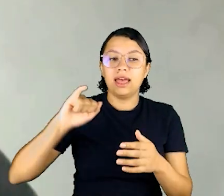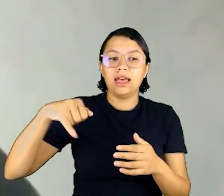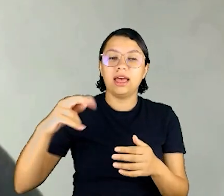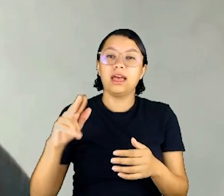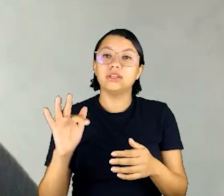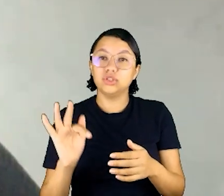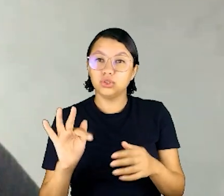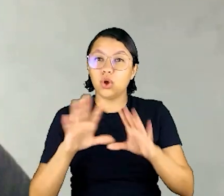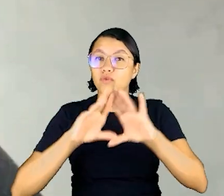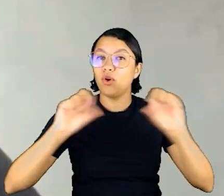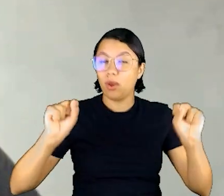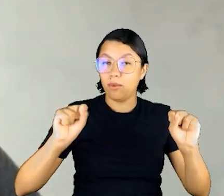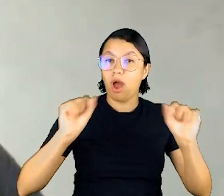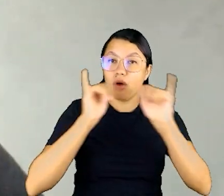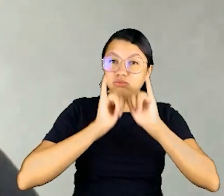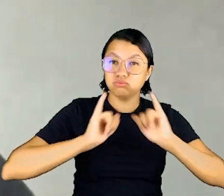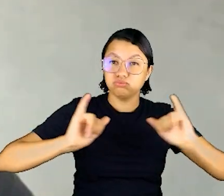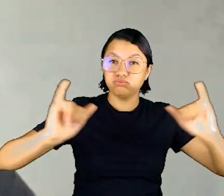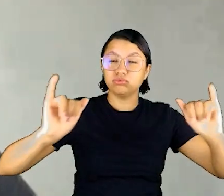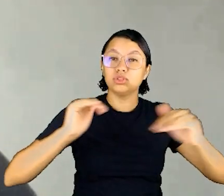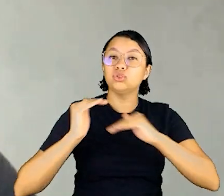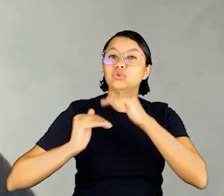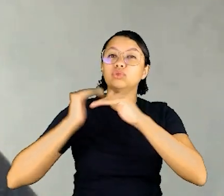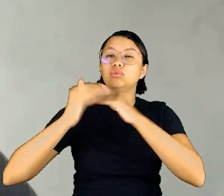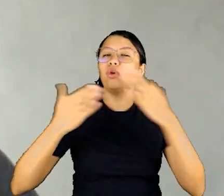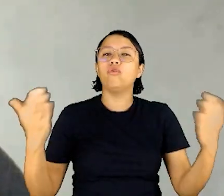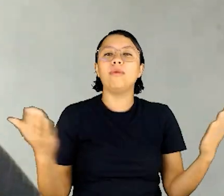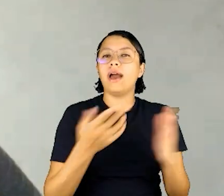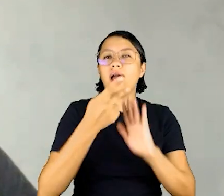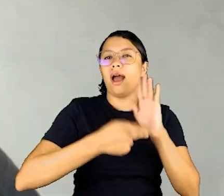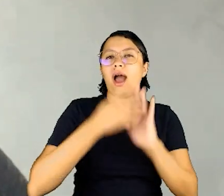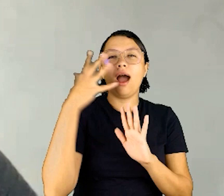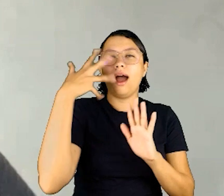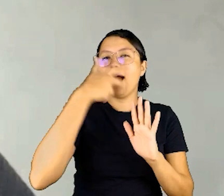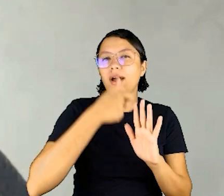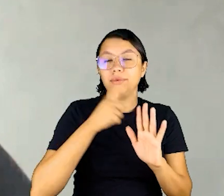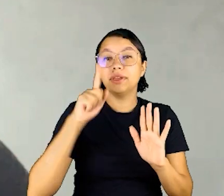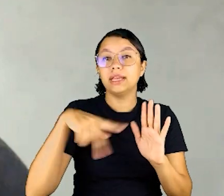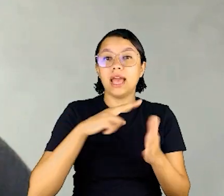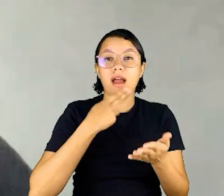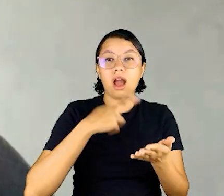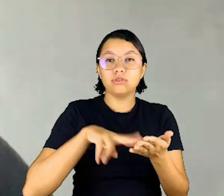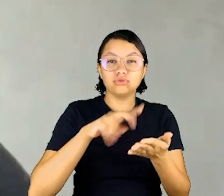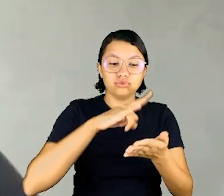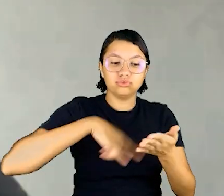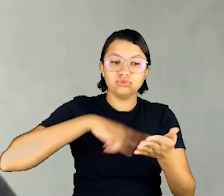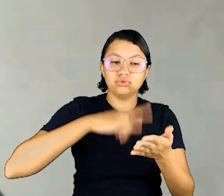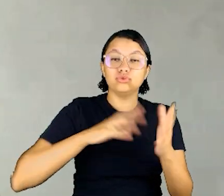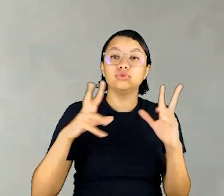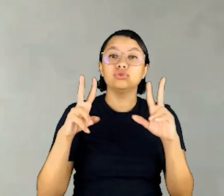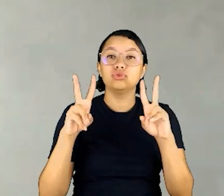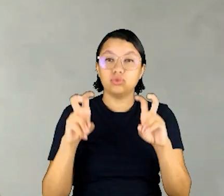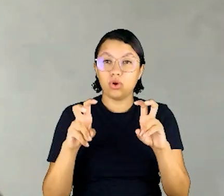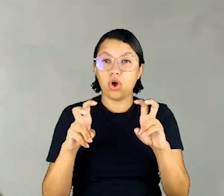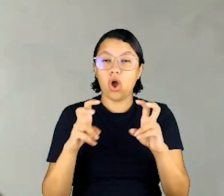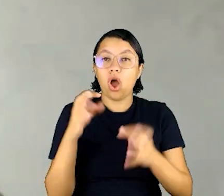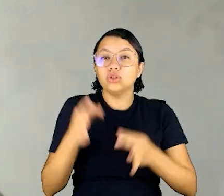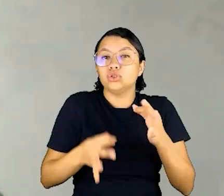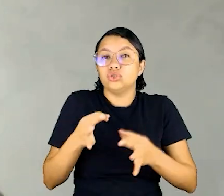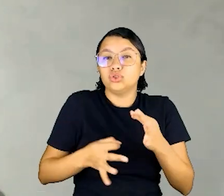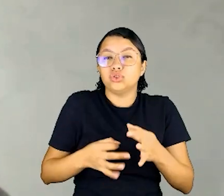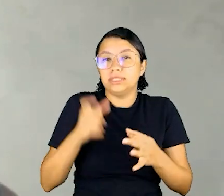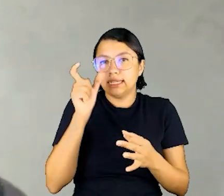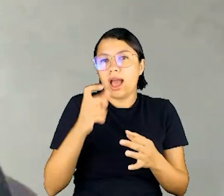entre a Ajuste, o Tribunal, na divulgação e no desenvolvimento desse belíssimo projeto, que é a Cartilha sobre Justiça e Cidadania.